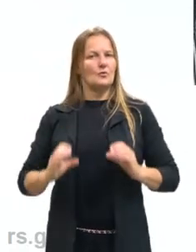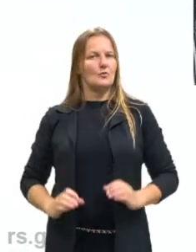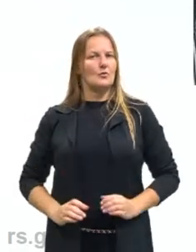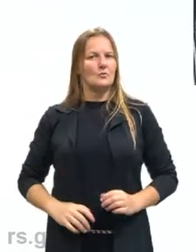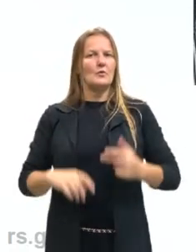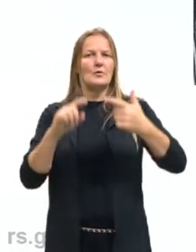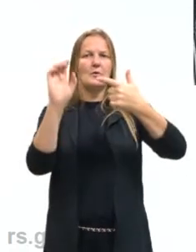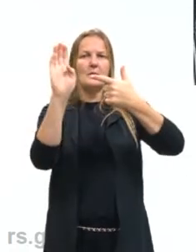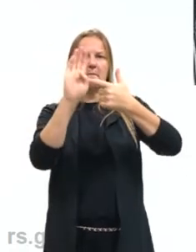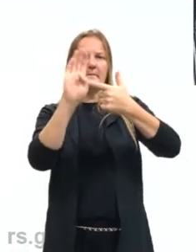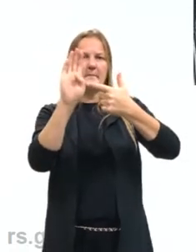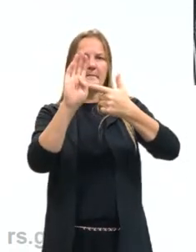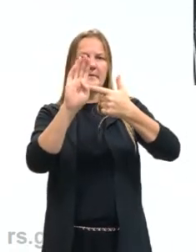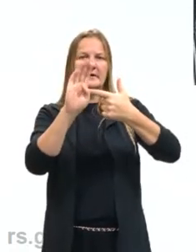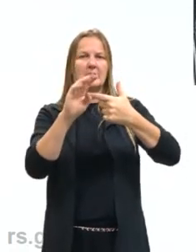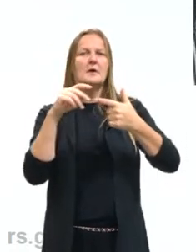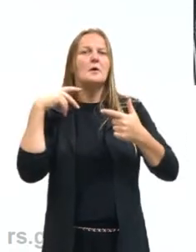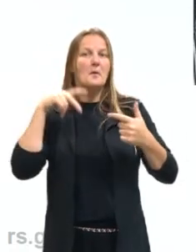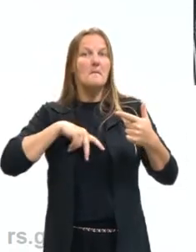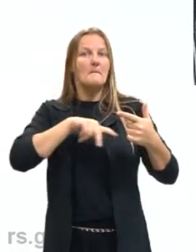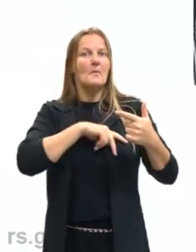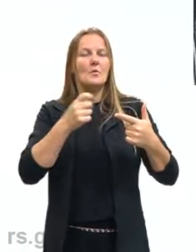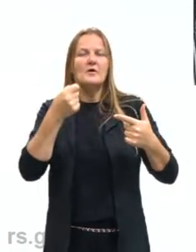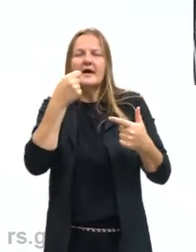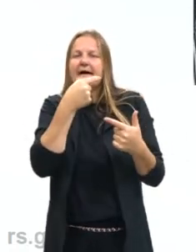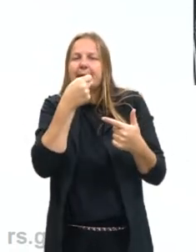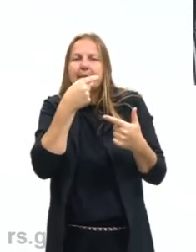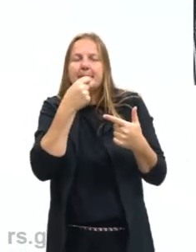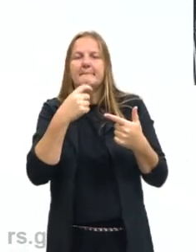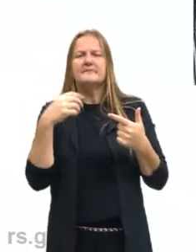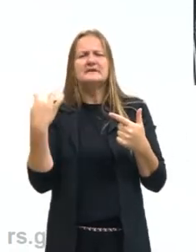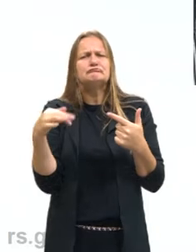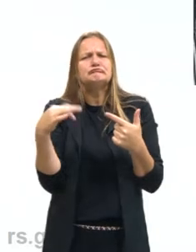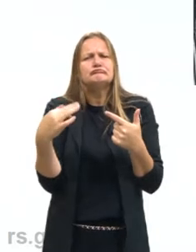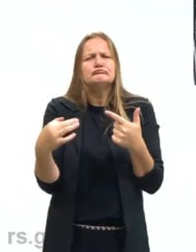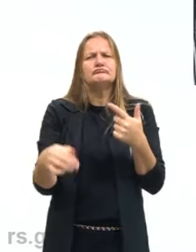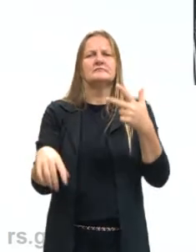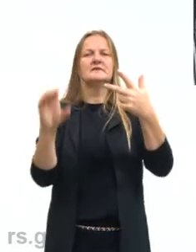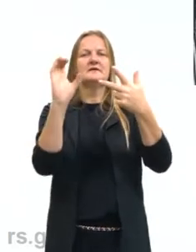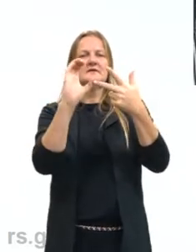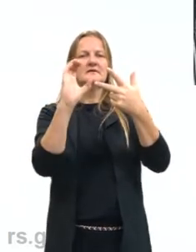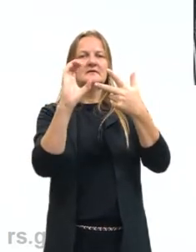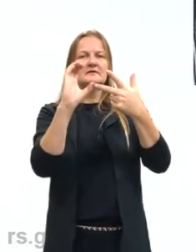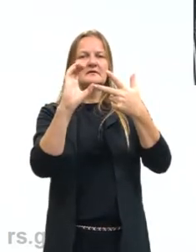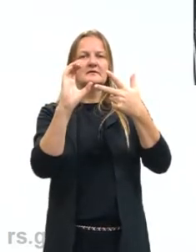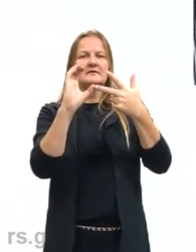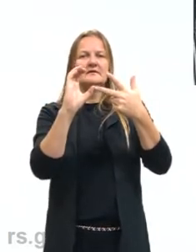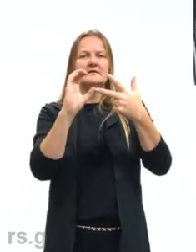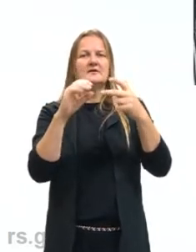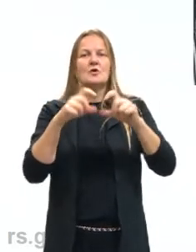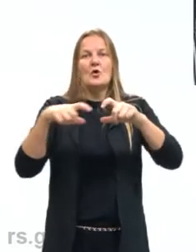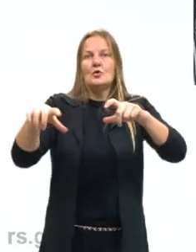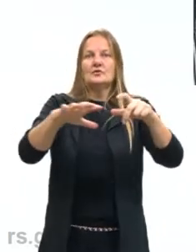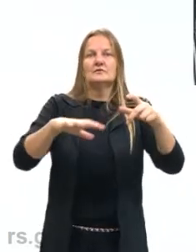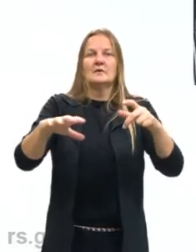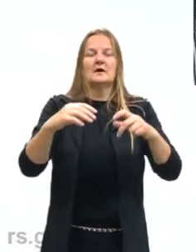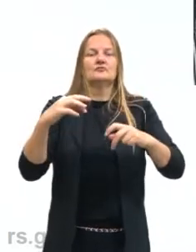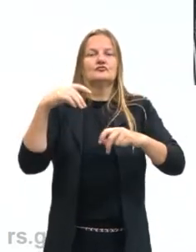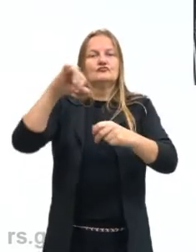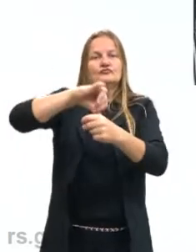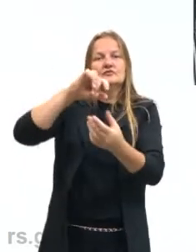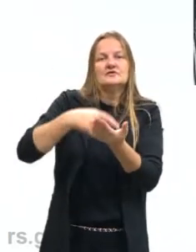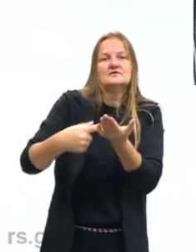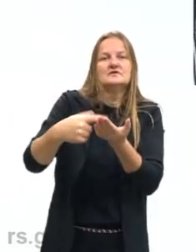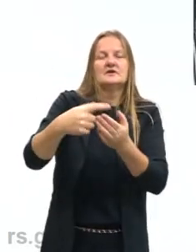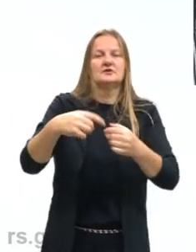B. Do público, da ironia e da dor. C. Do espaço urbano, da